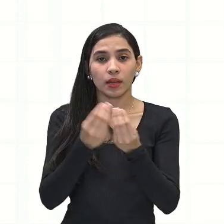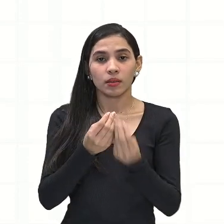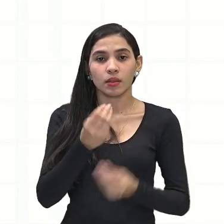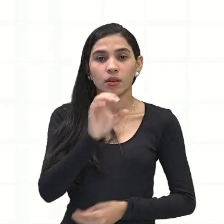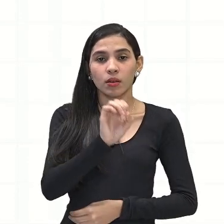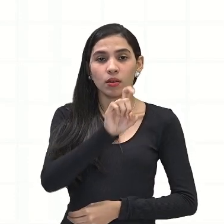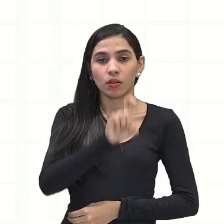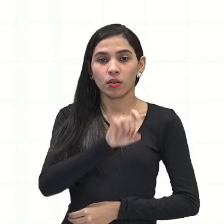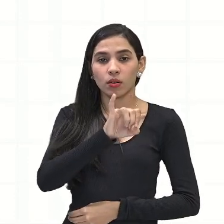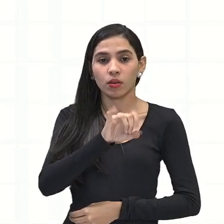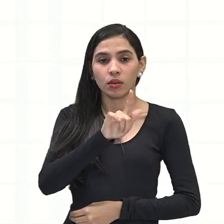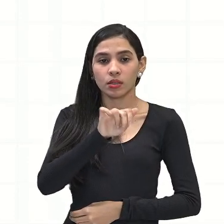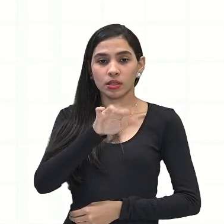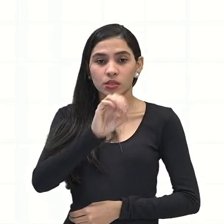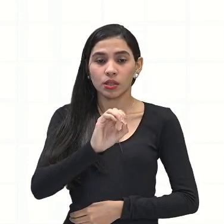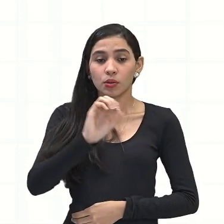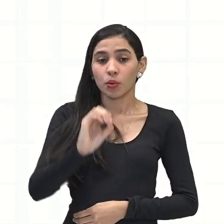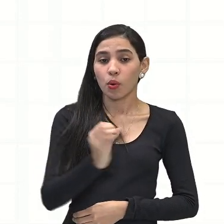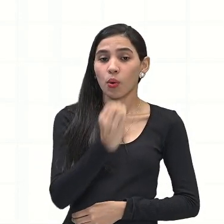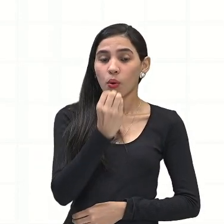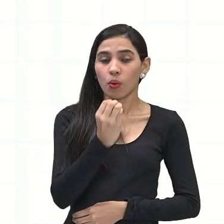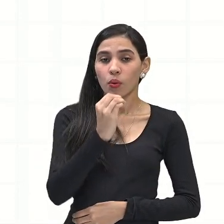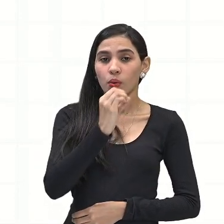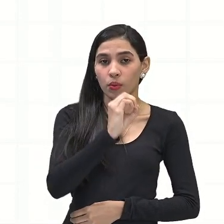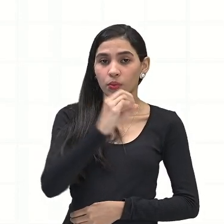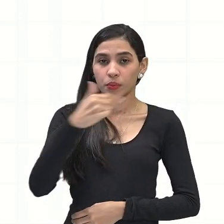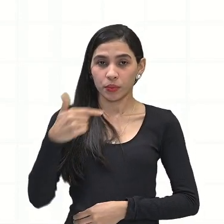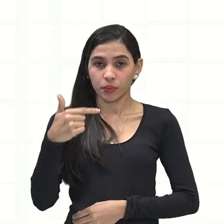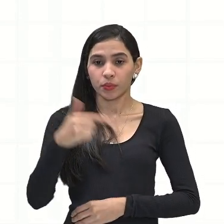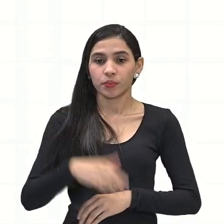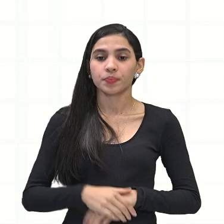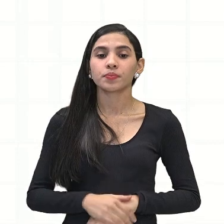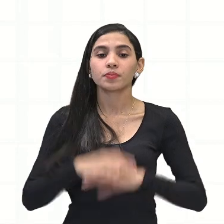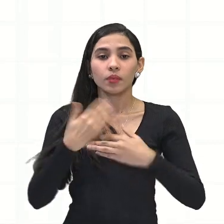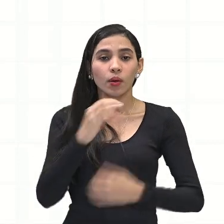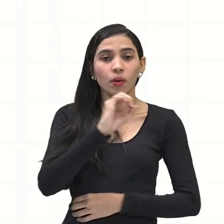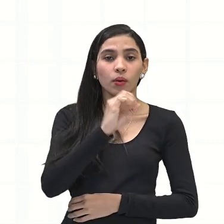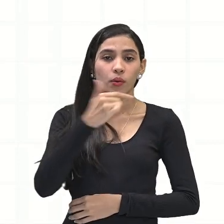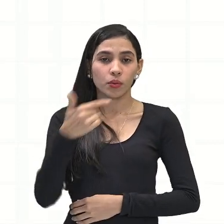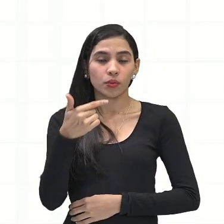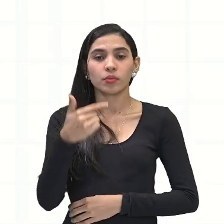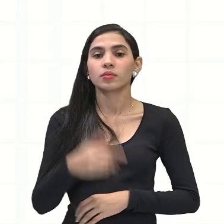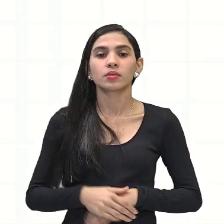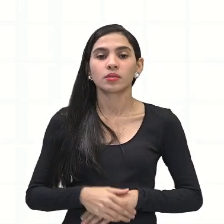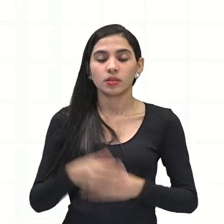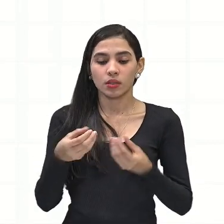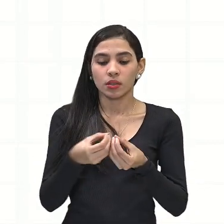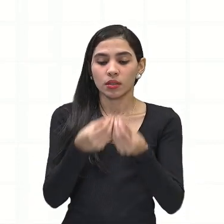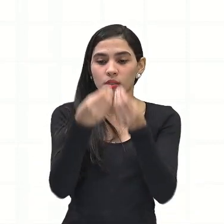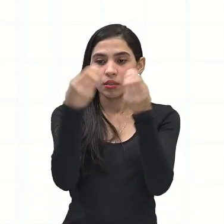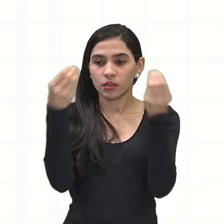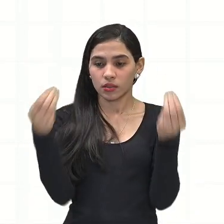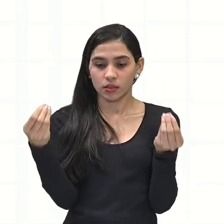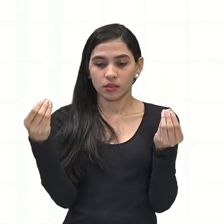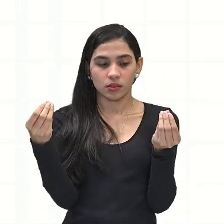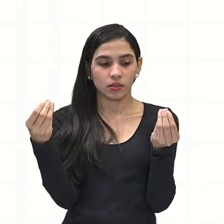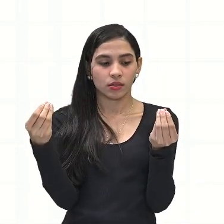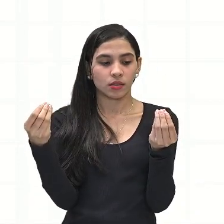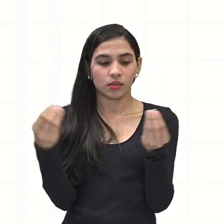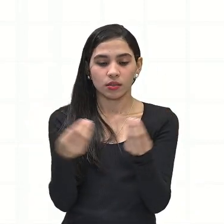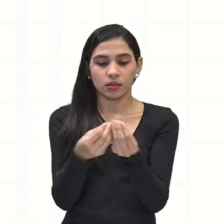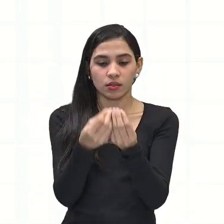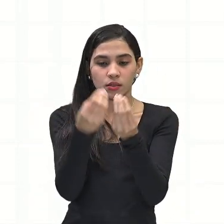ó, O2. E assim, essa molécula de oxigênio, ela, então, é dividida por meio das...